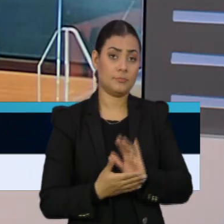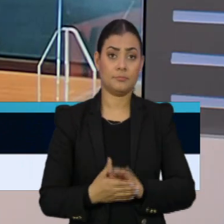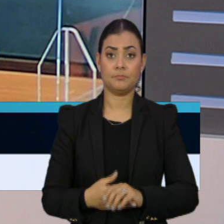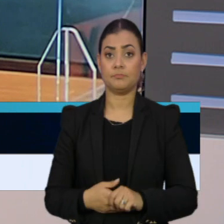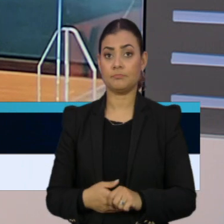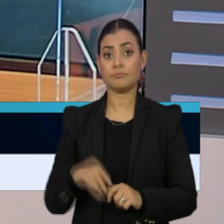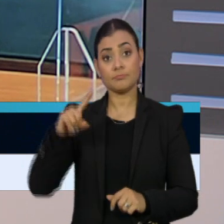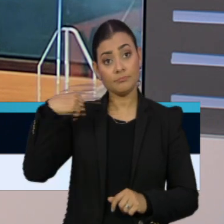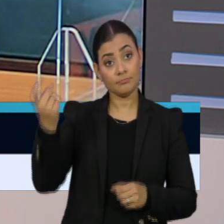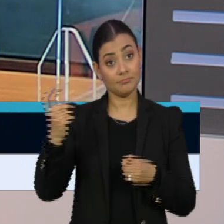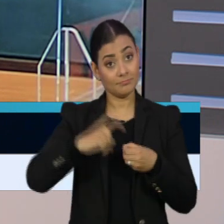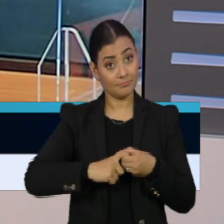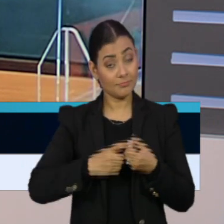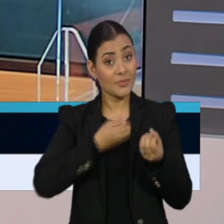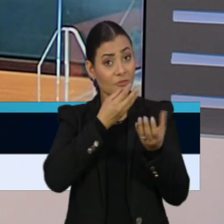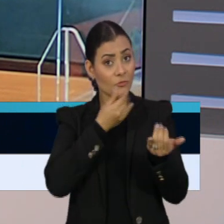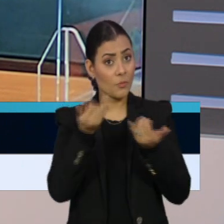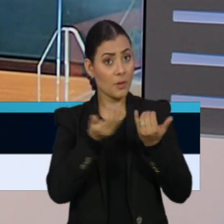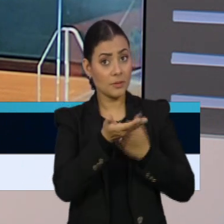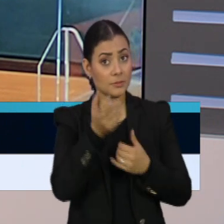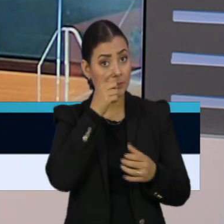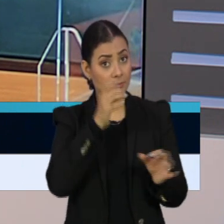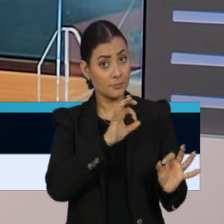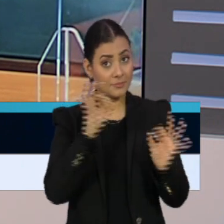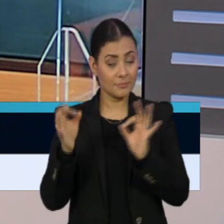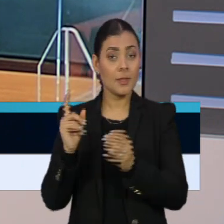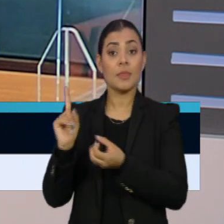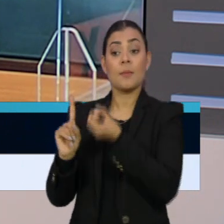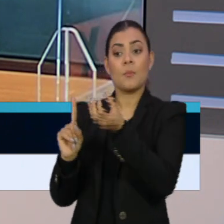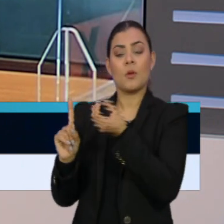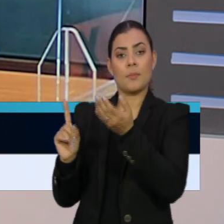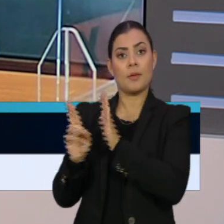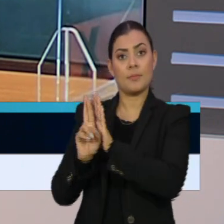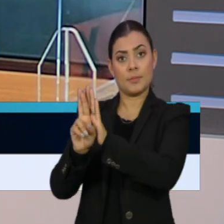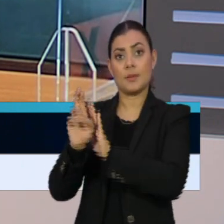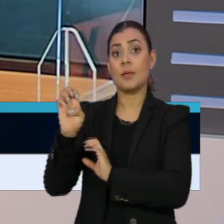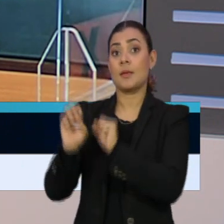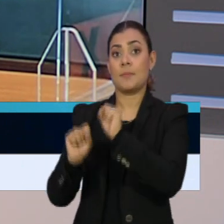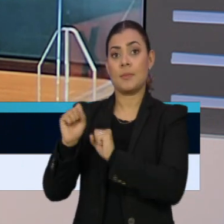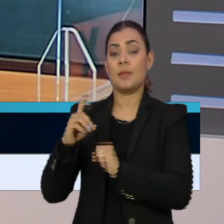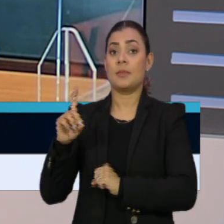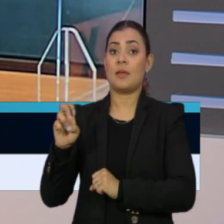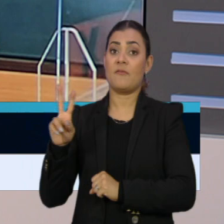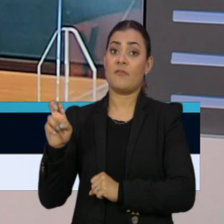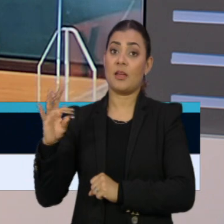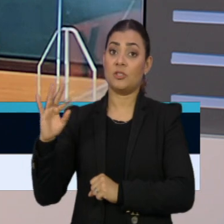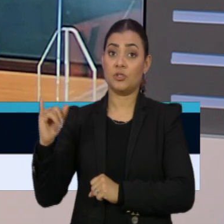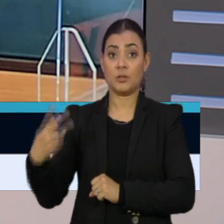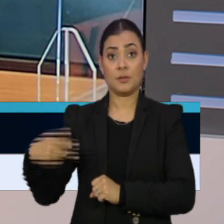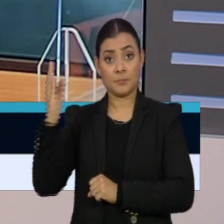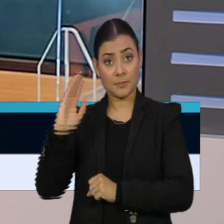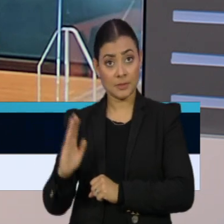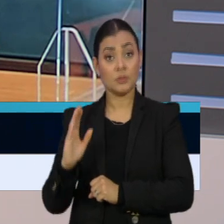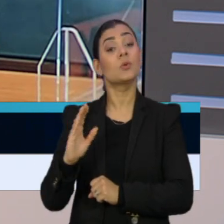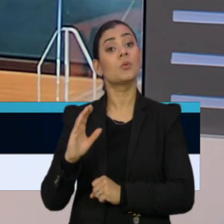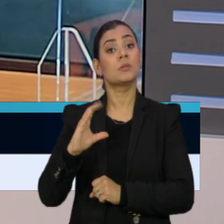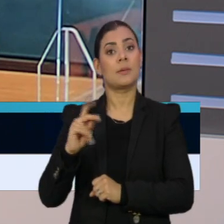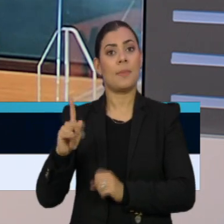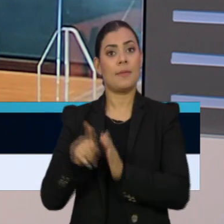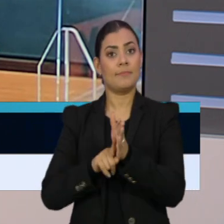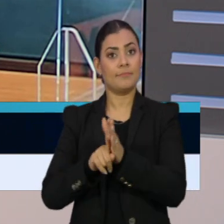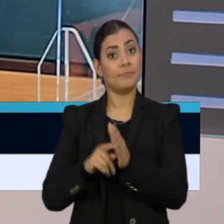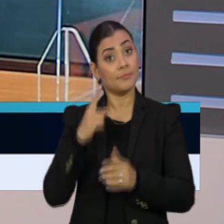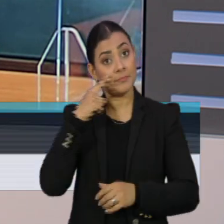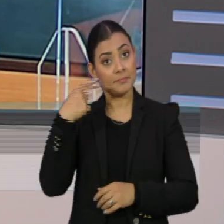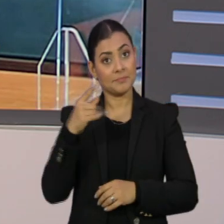Daqui a pouco nós voltamos com mais informações sobre o depoimento do representante da empresa da VAT no Brasil, Cristiano Carvalho, a CPI da pandemia.